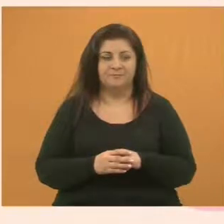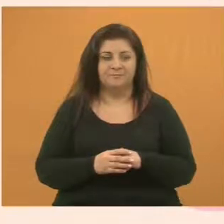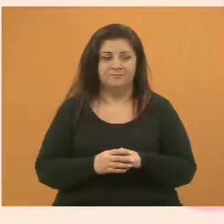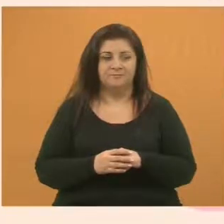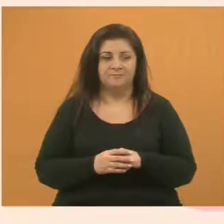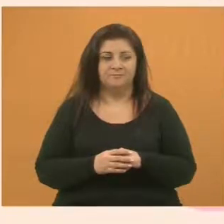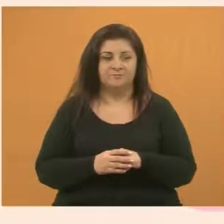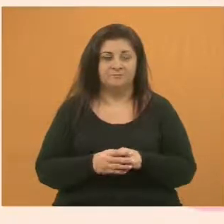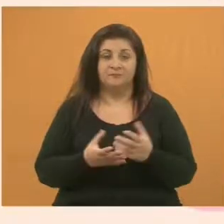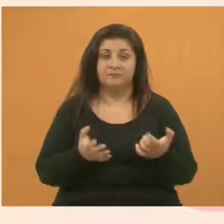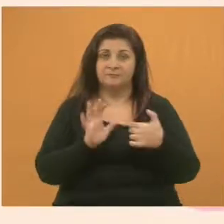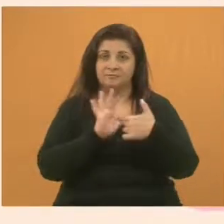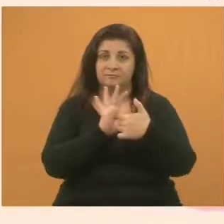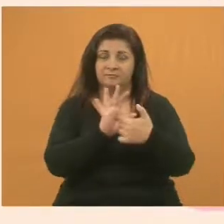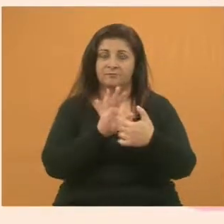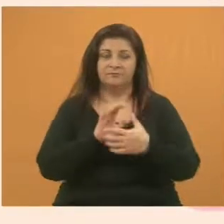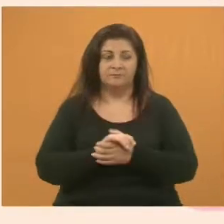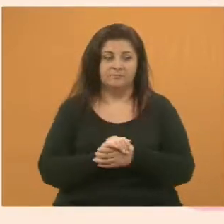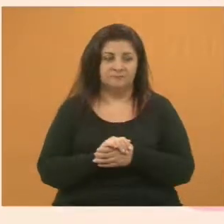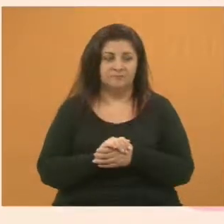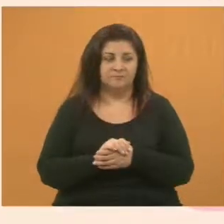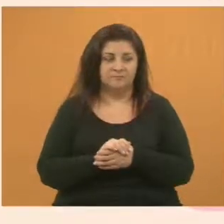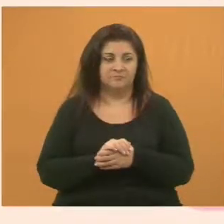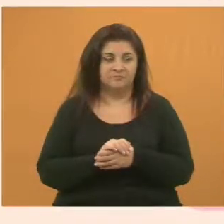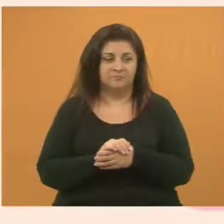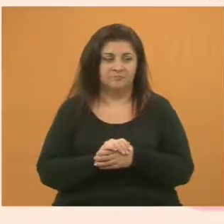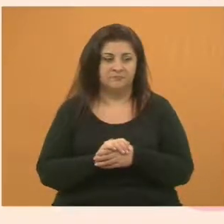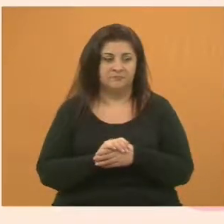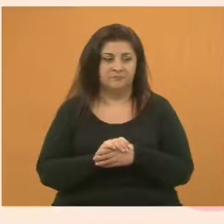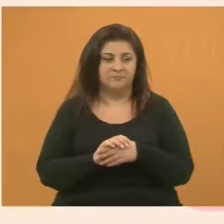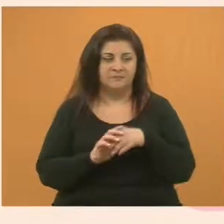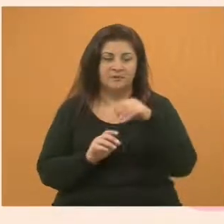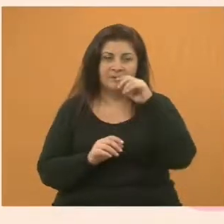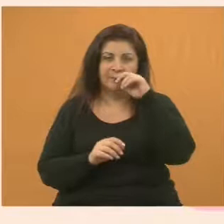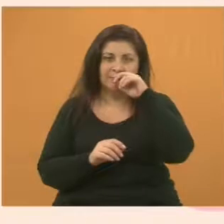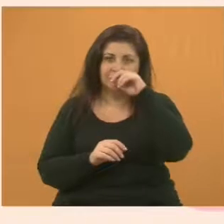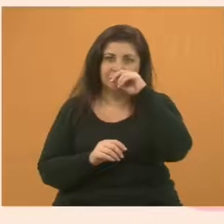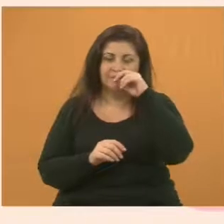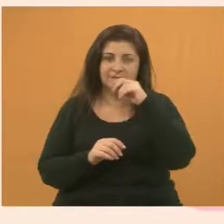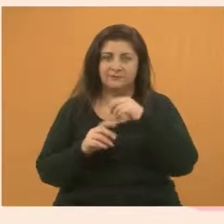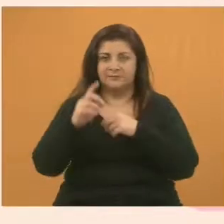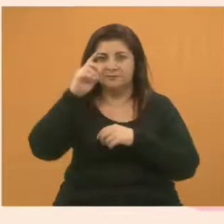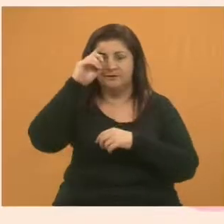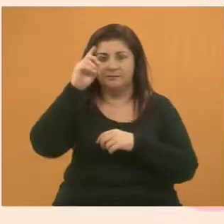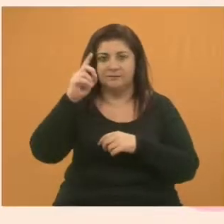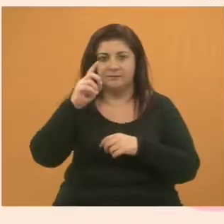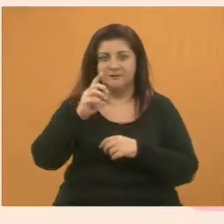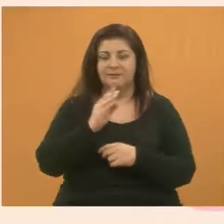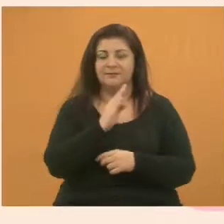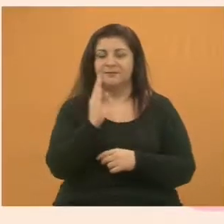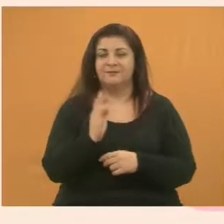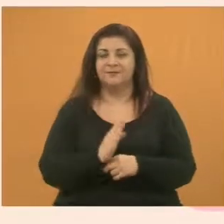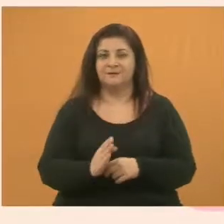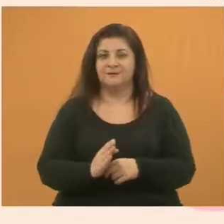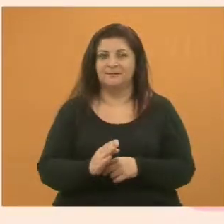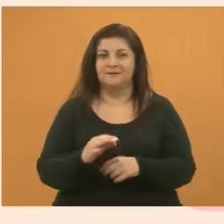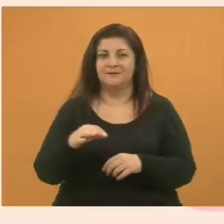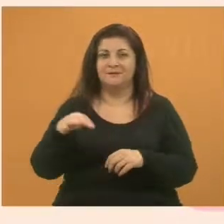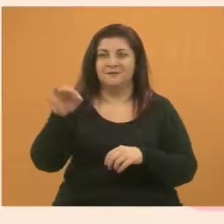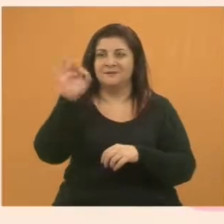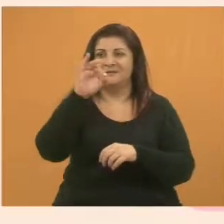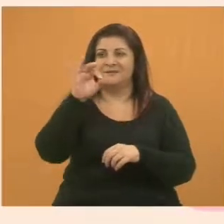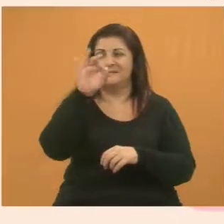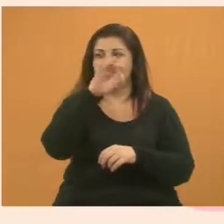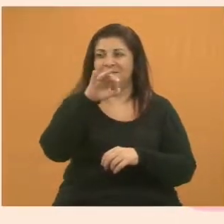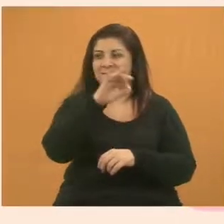Eu fiz questão de colocar, pedi para colocar esse slide sobre o dia nacional das abelhas, que eu acho muito importante, dando aula